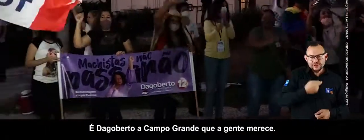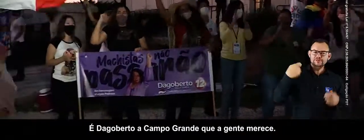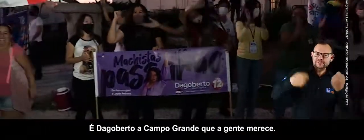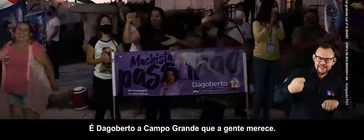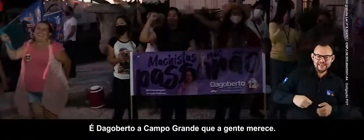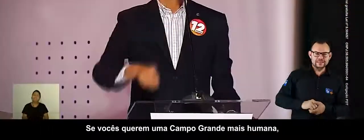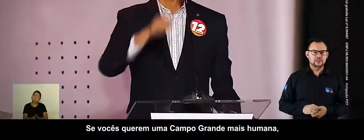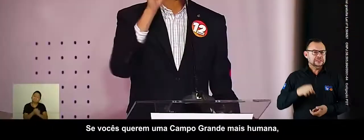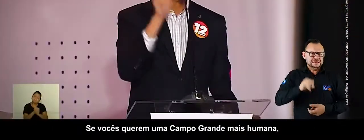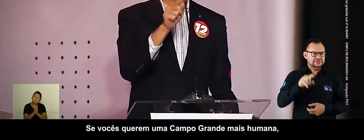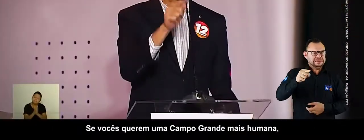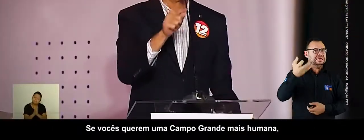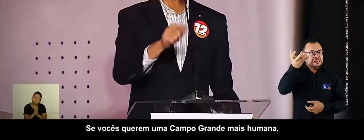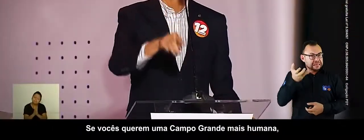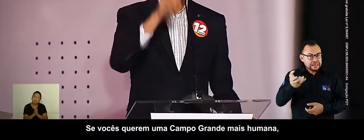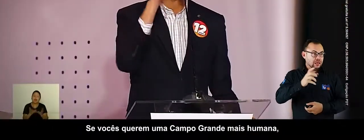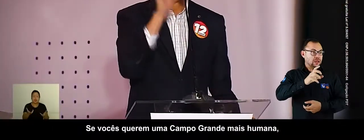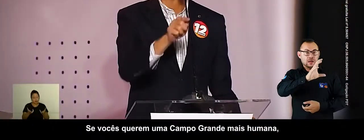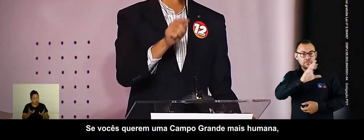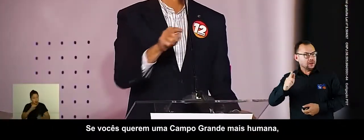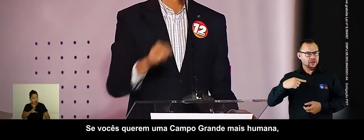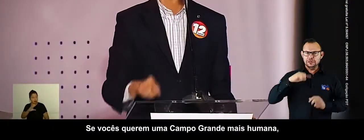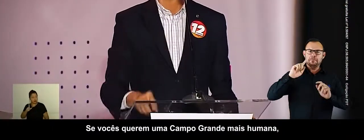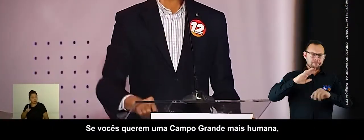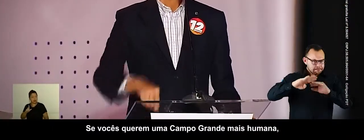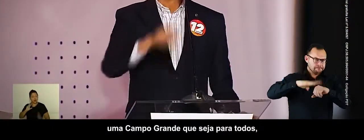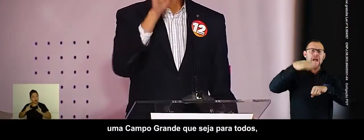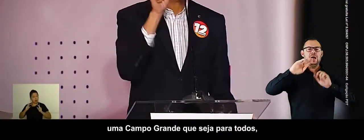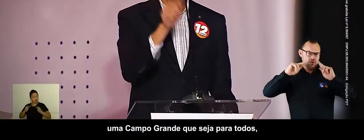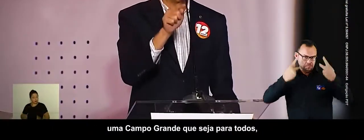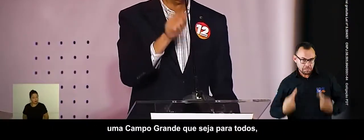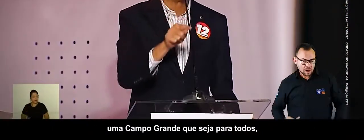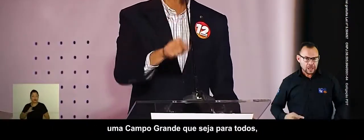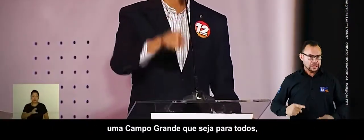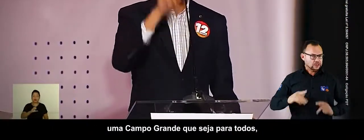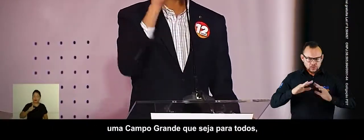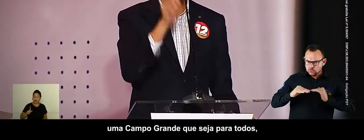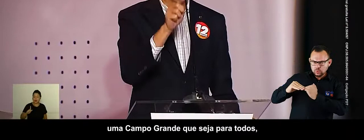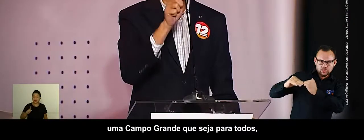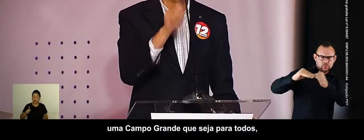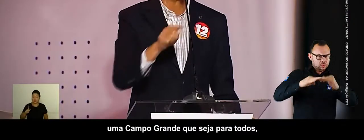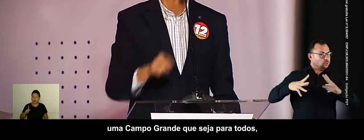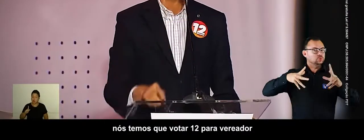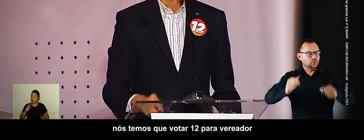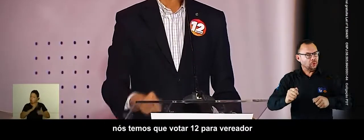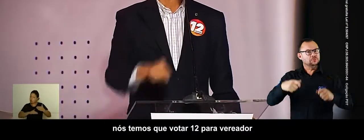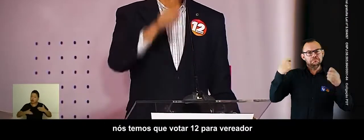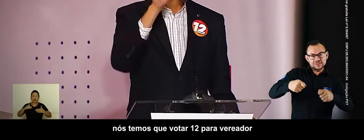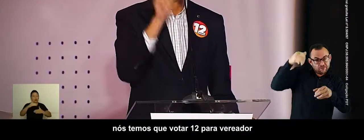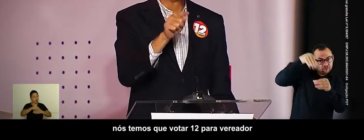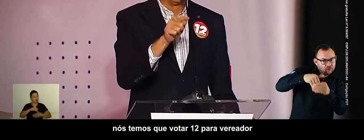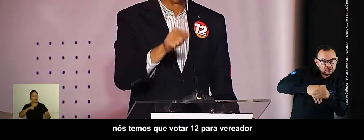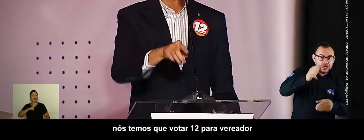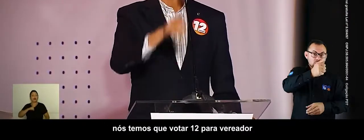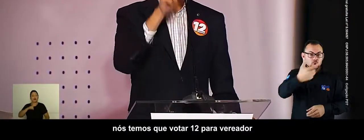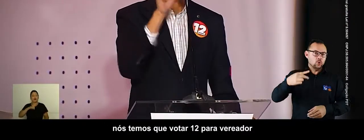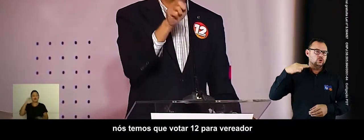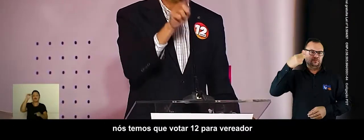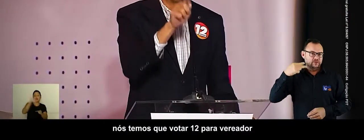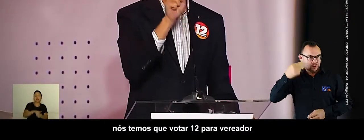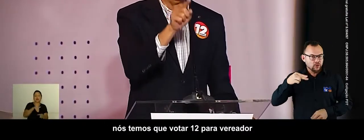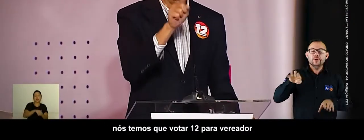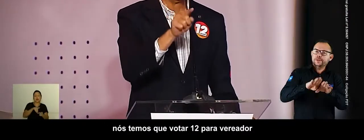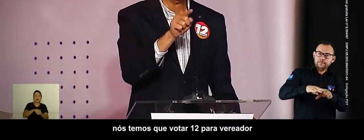Grande que a gente vê. Se vocês querem uma Campo Grande mais humana, uma Campo Grande que seja para todos, nós temos que votar